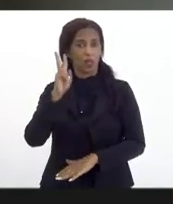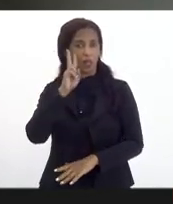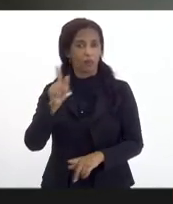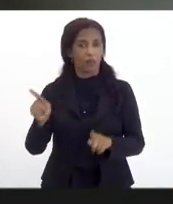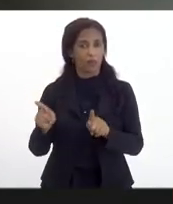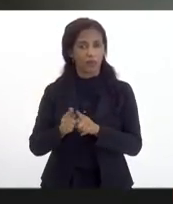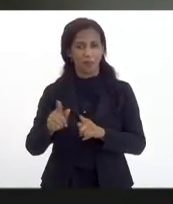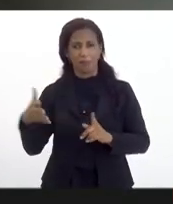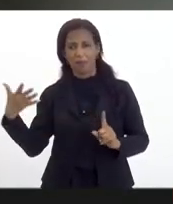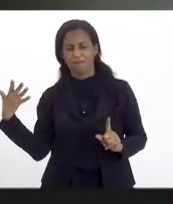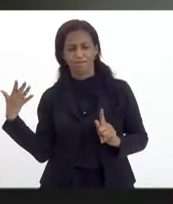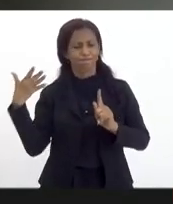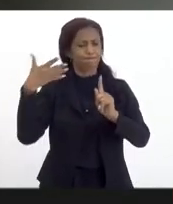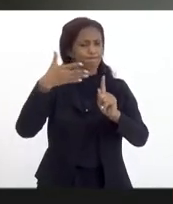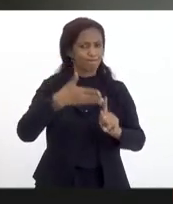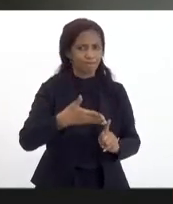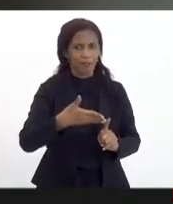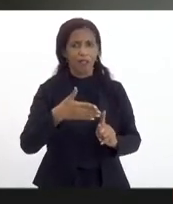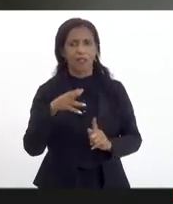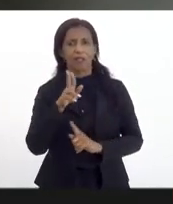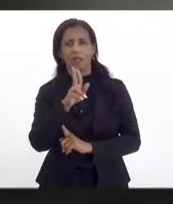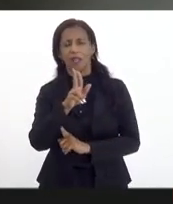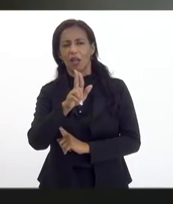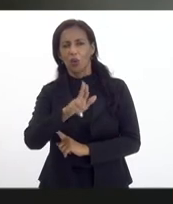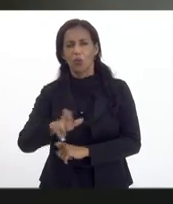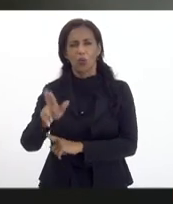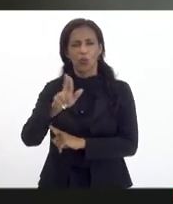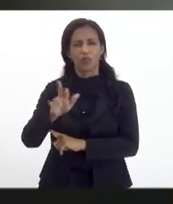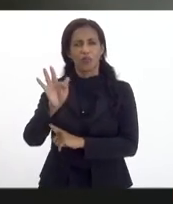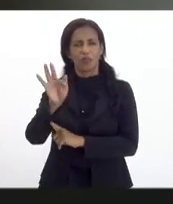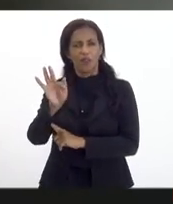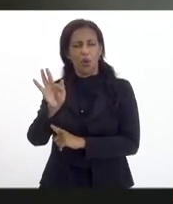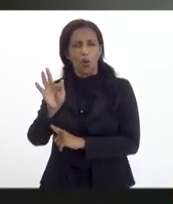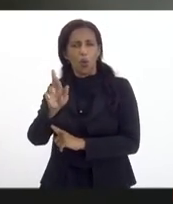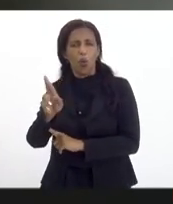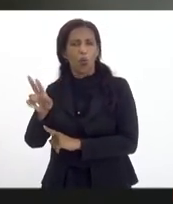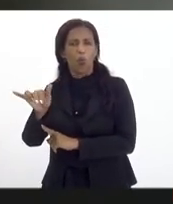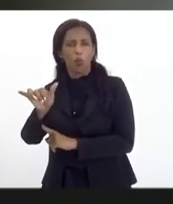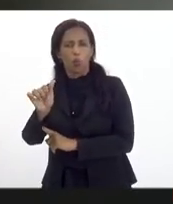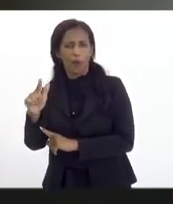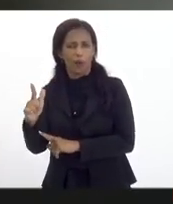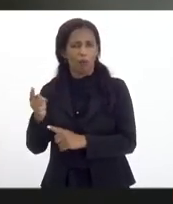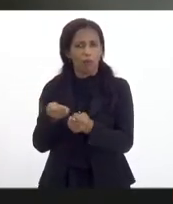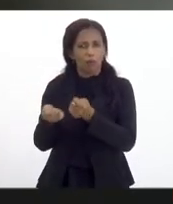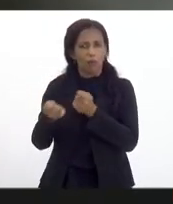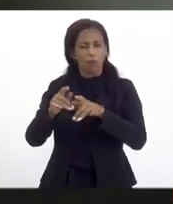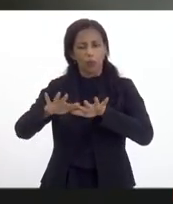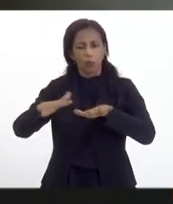o protagonismo da ICM e da Universidade Rural no tema da economia do mar, juntamente com o SEBRAE.